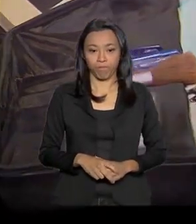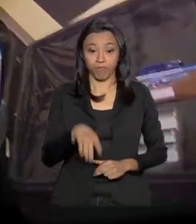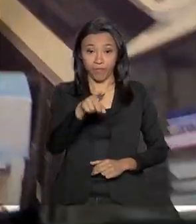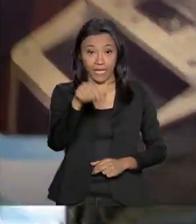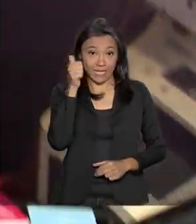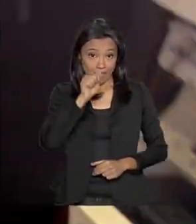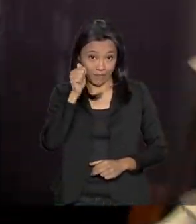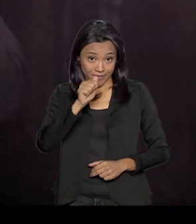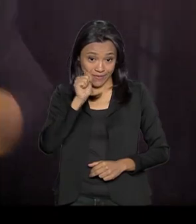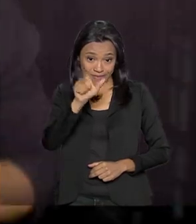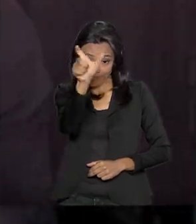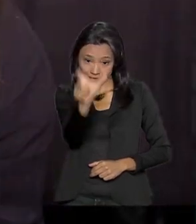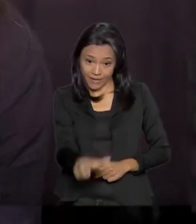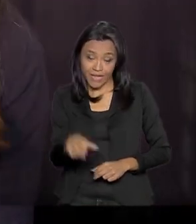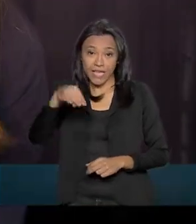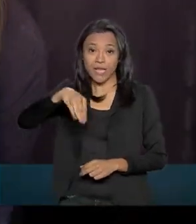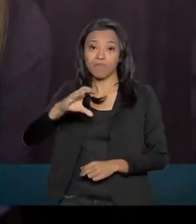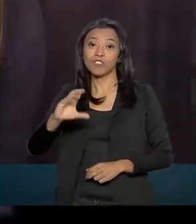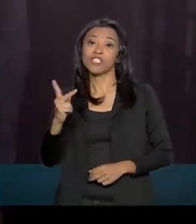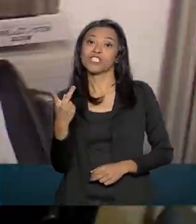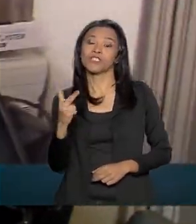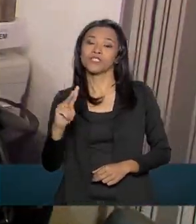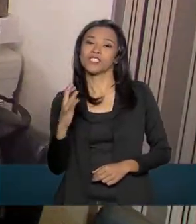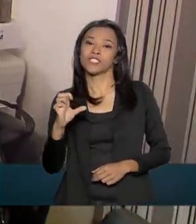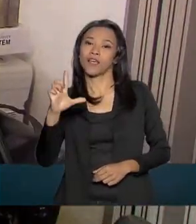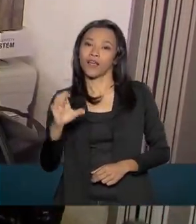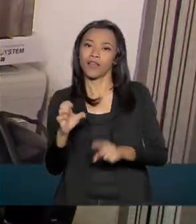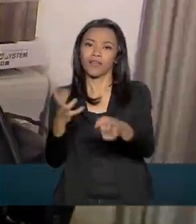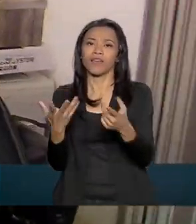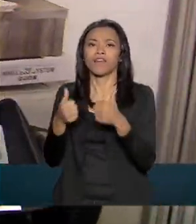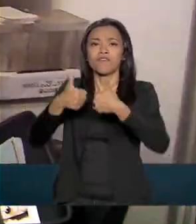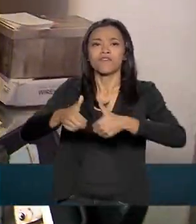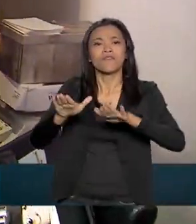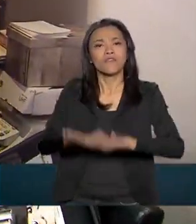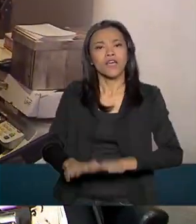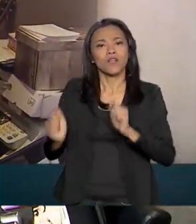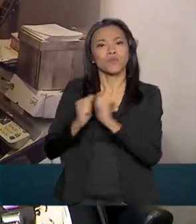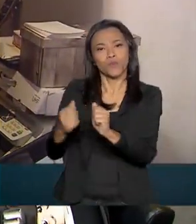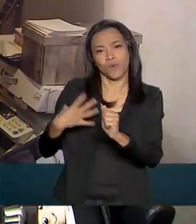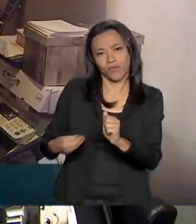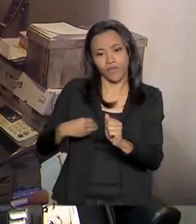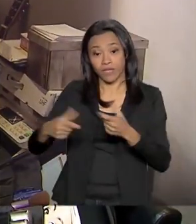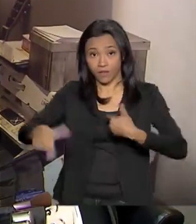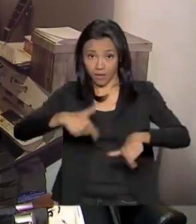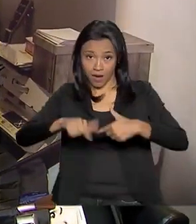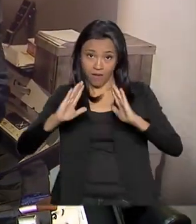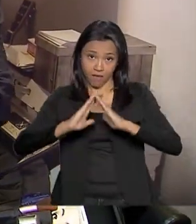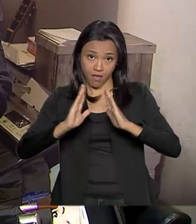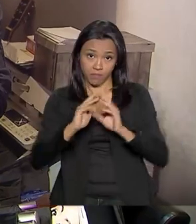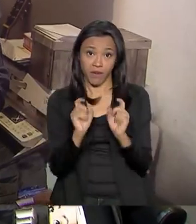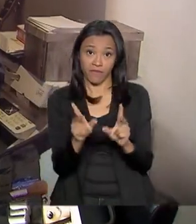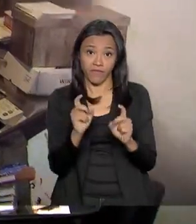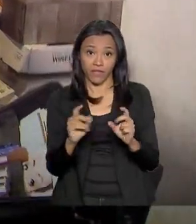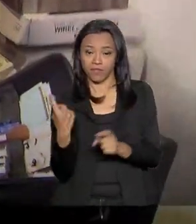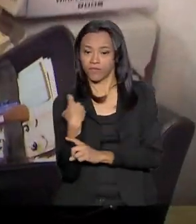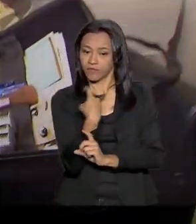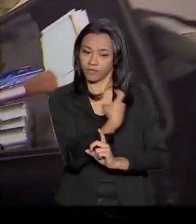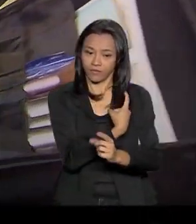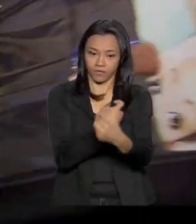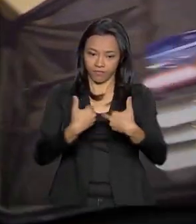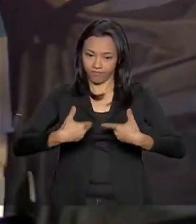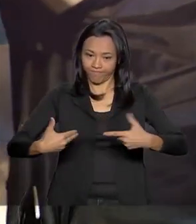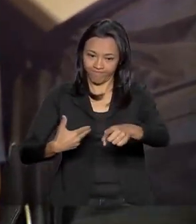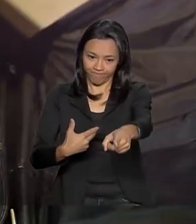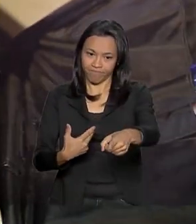Michele queria passar mais tempo com a filha. Trabalhar em casa revendendo cosméticos exigiu dedicação e organização,